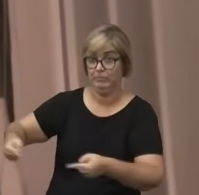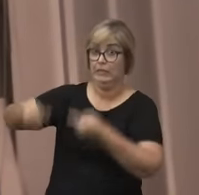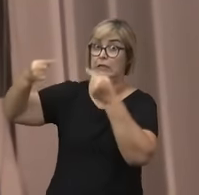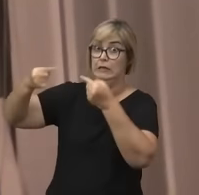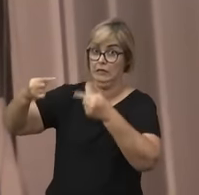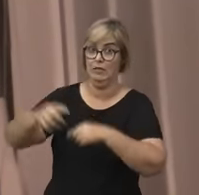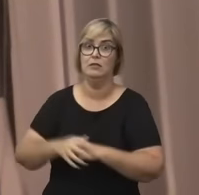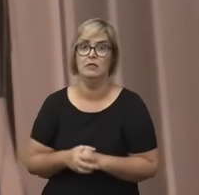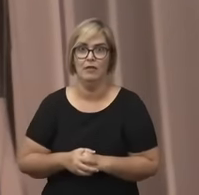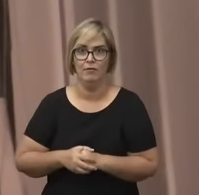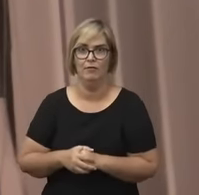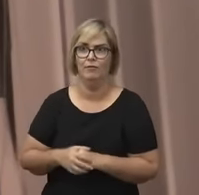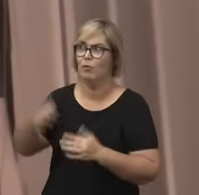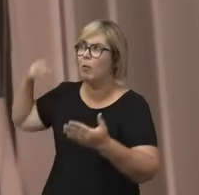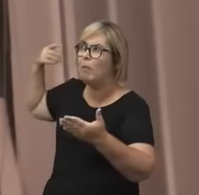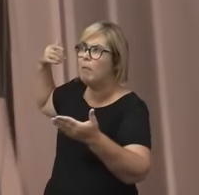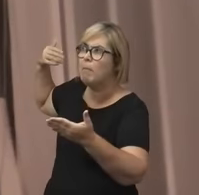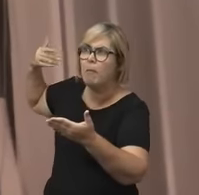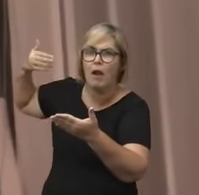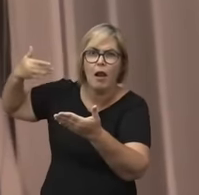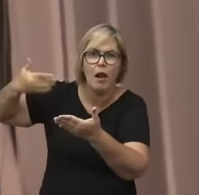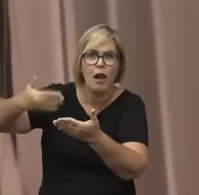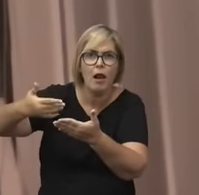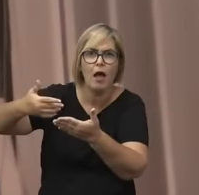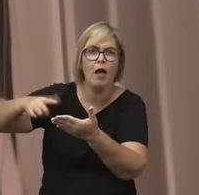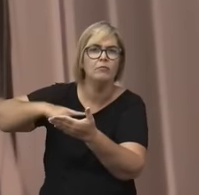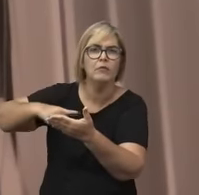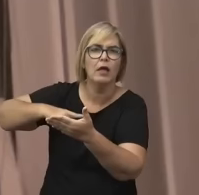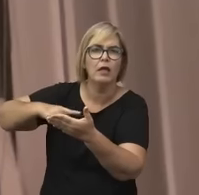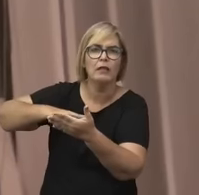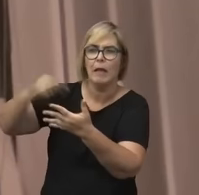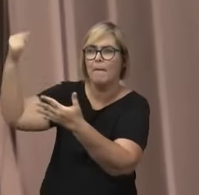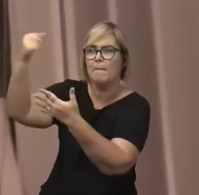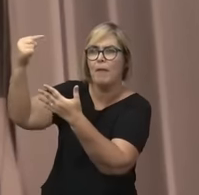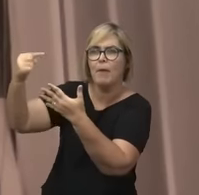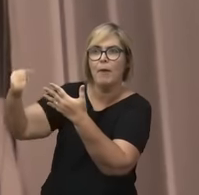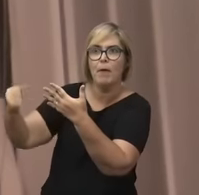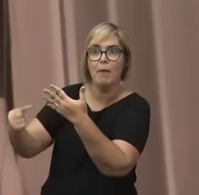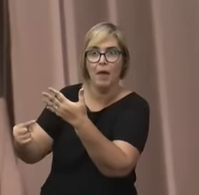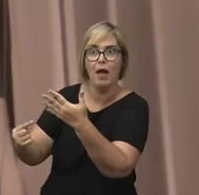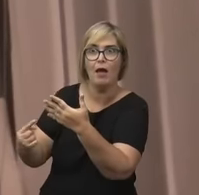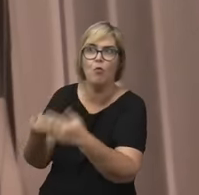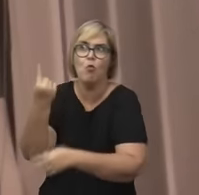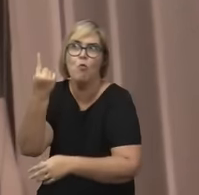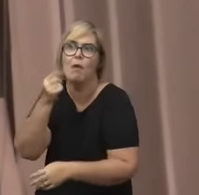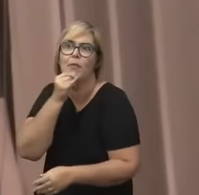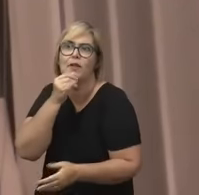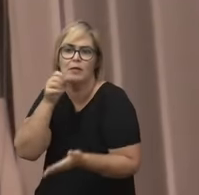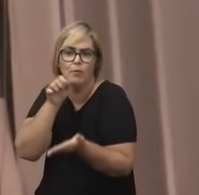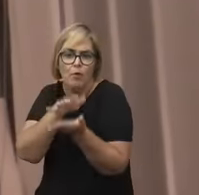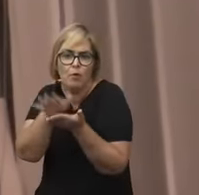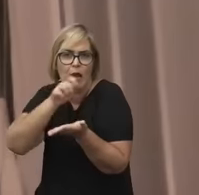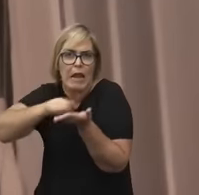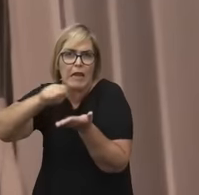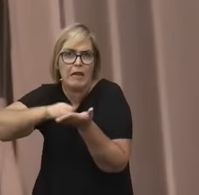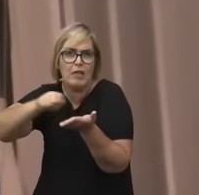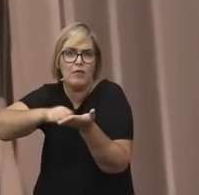perdidas, como é o caso de pelo menos uma obra de Nísia Floresta, que você conhece muito bem, e